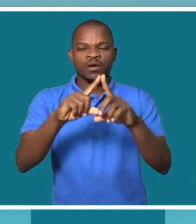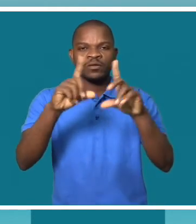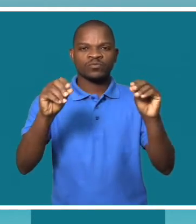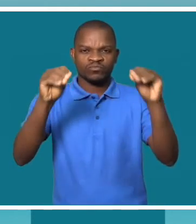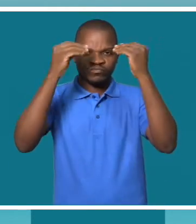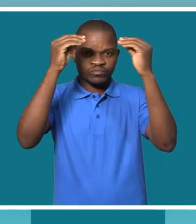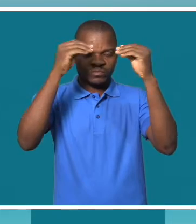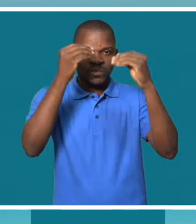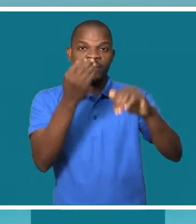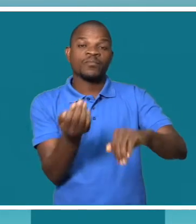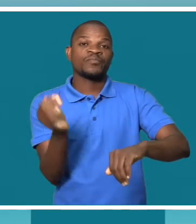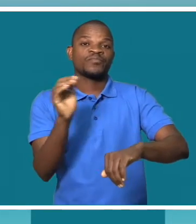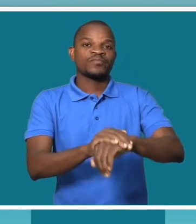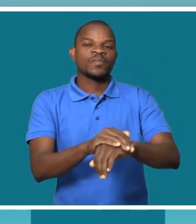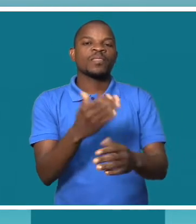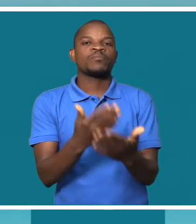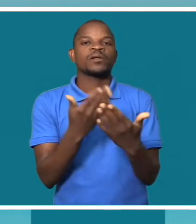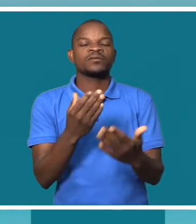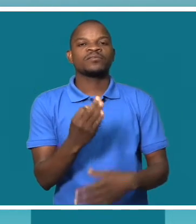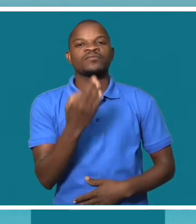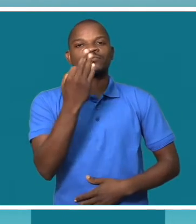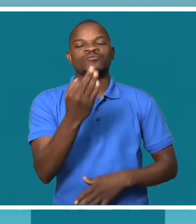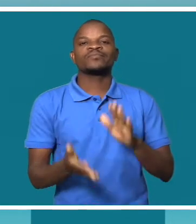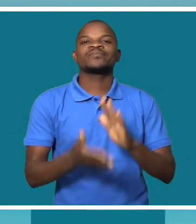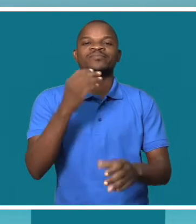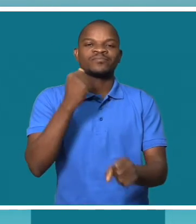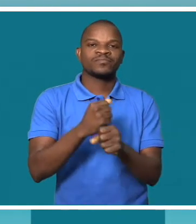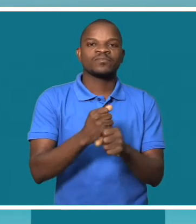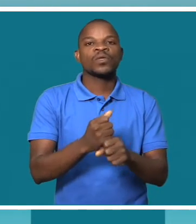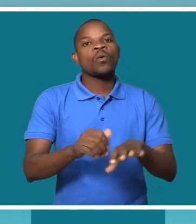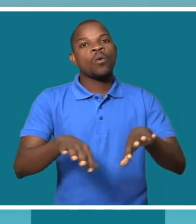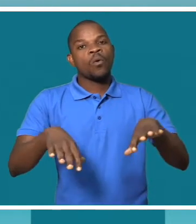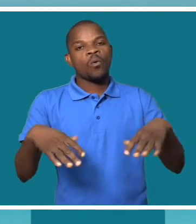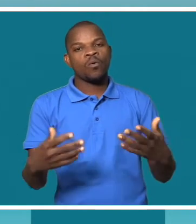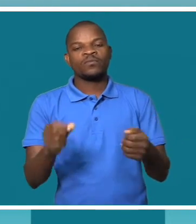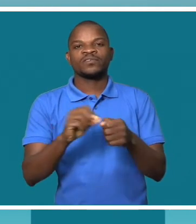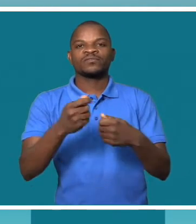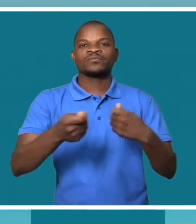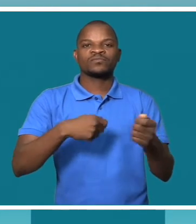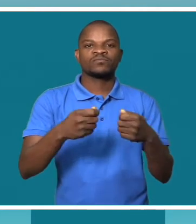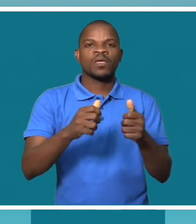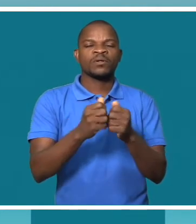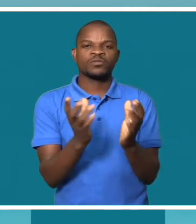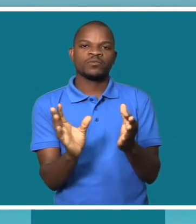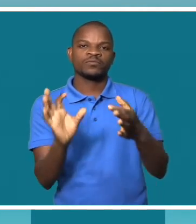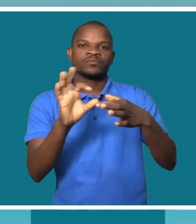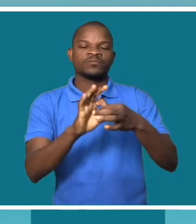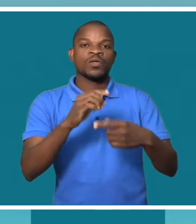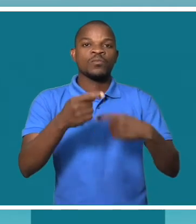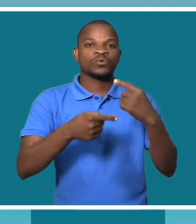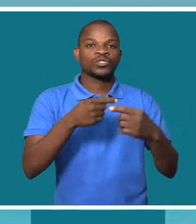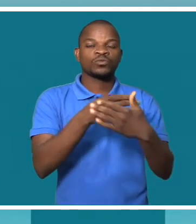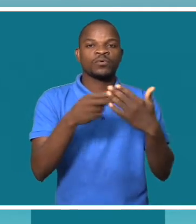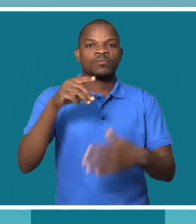para o acesso ao mercado de emprego e autoemprego através do projeto PIN, brindo-se mais